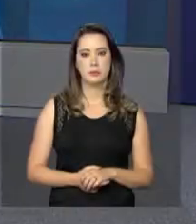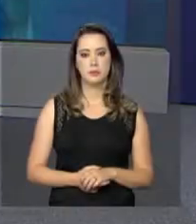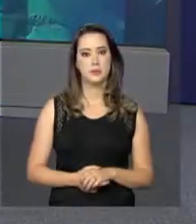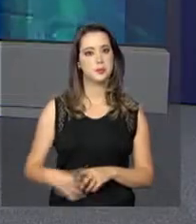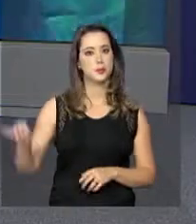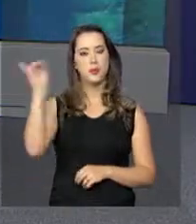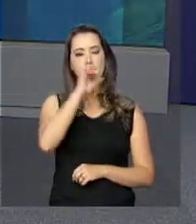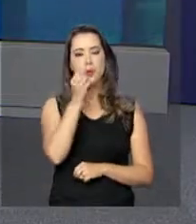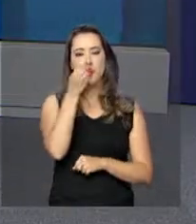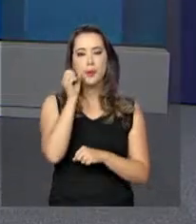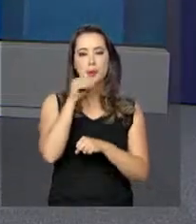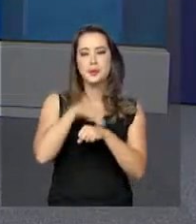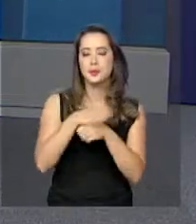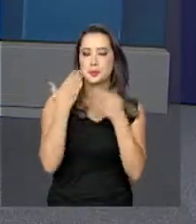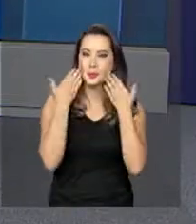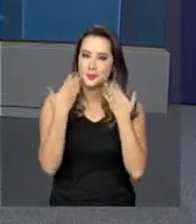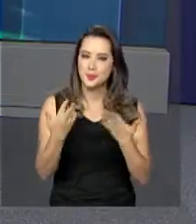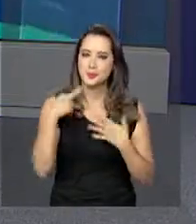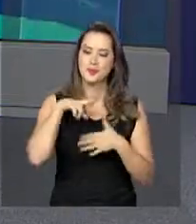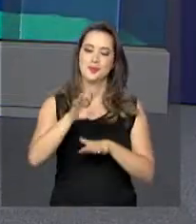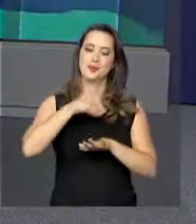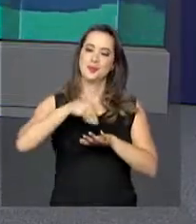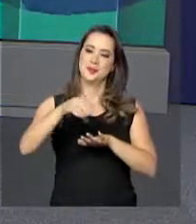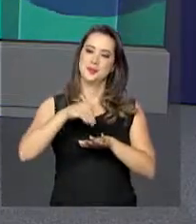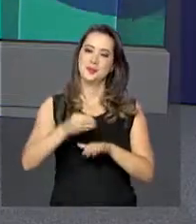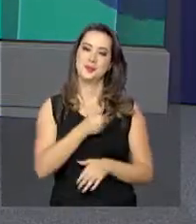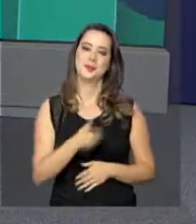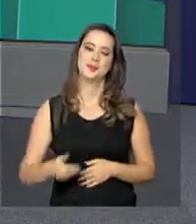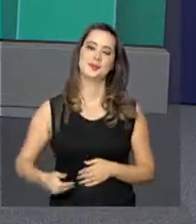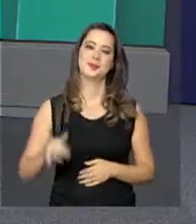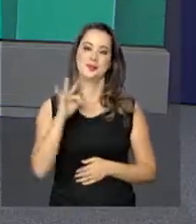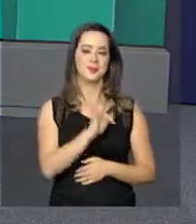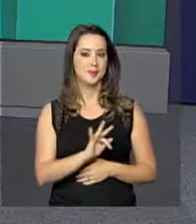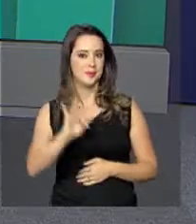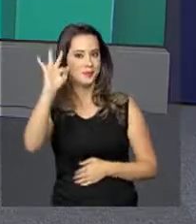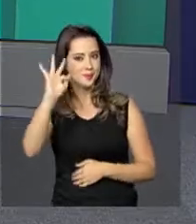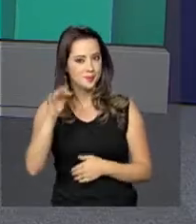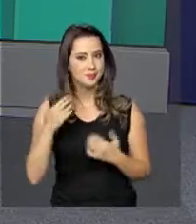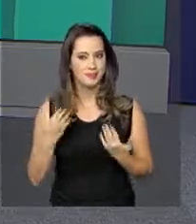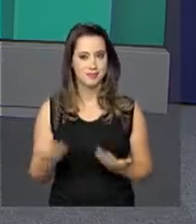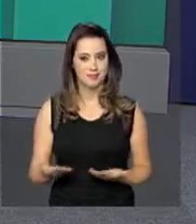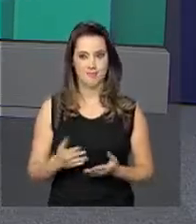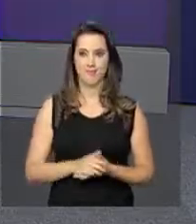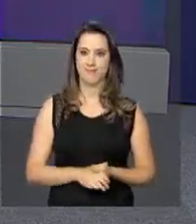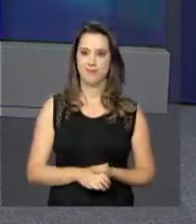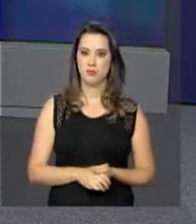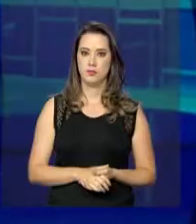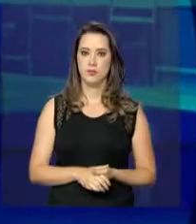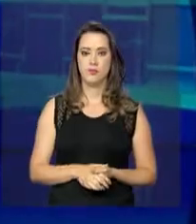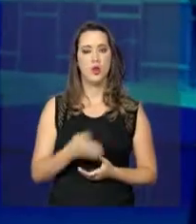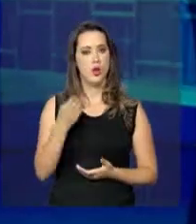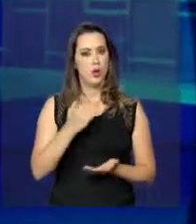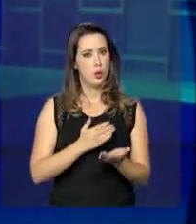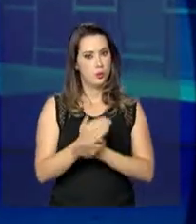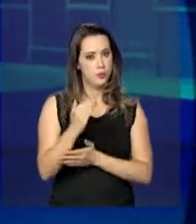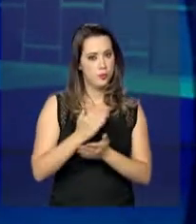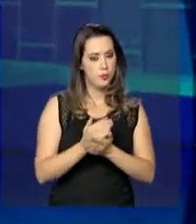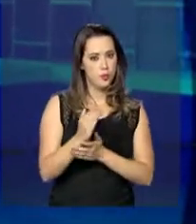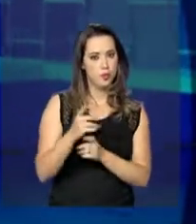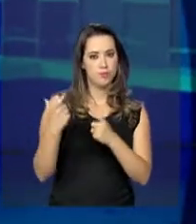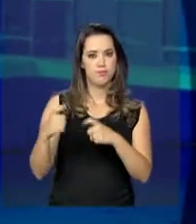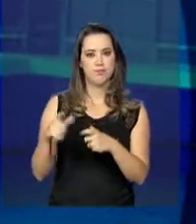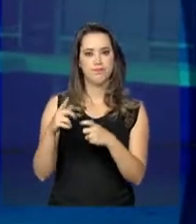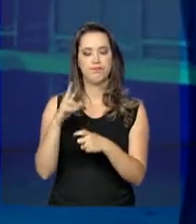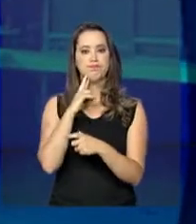Olá, boa noite. Está no ar mais uma edição do Repórter NBR e as notícias do governo federal. E continua em Boa